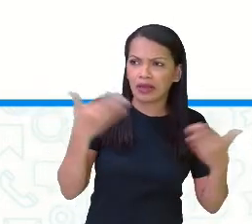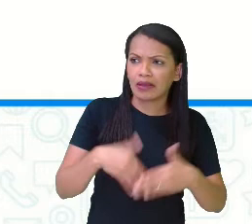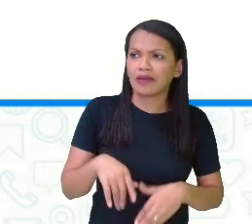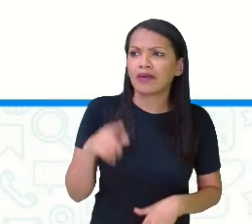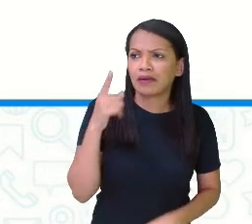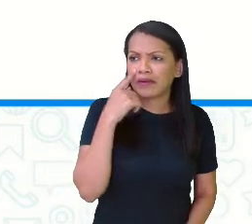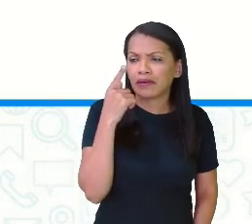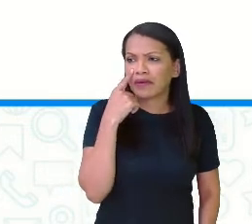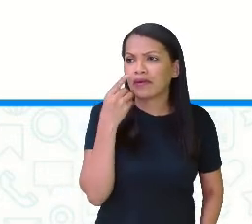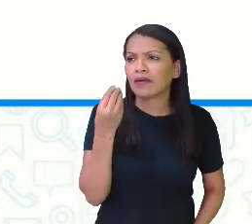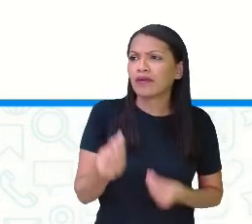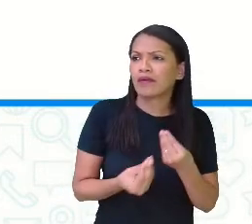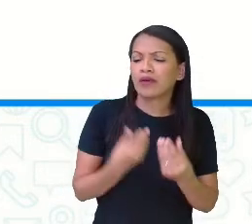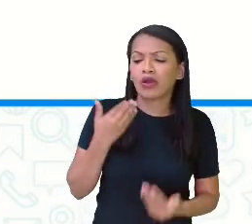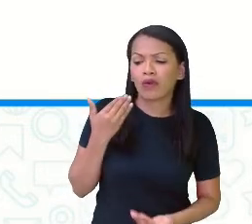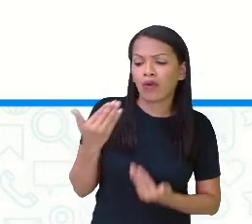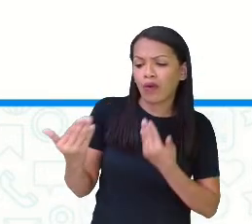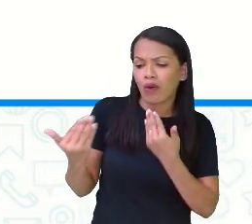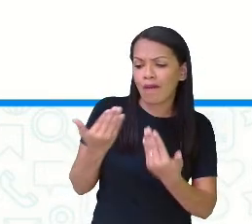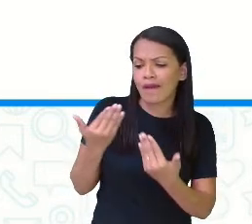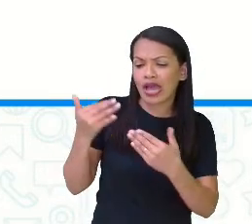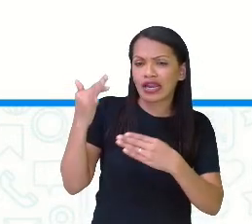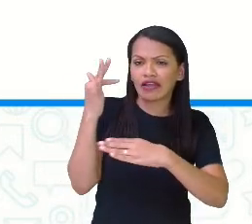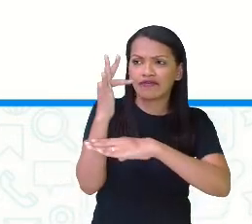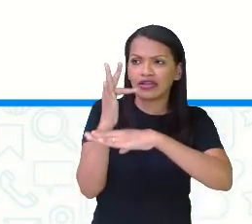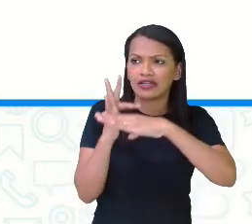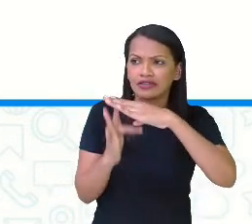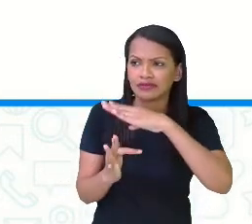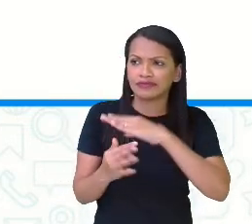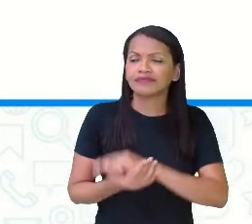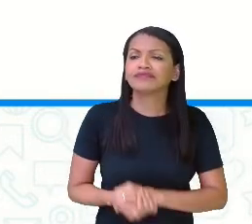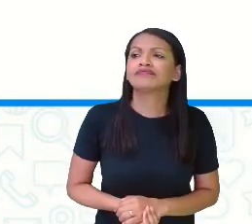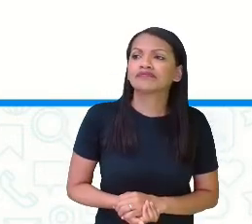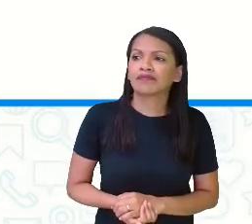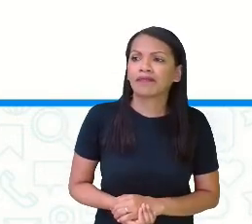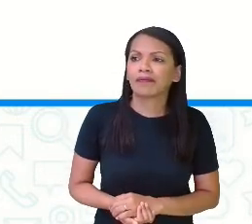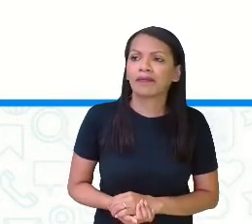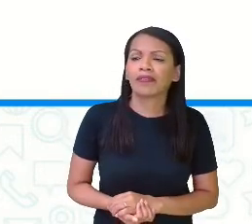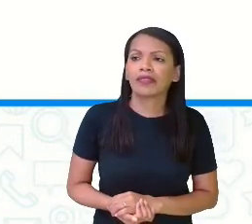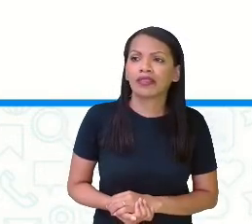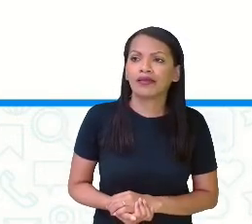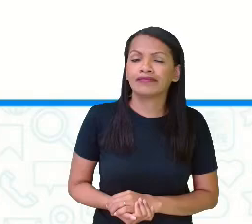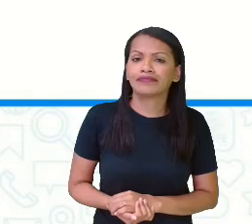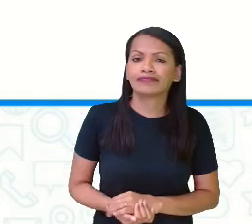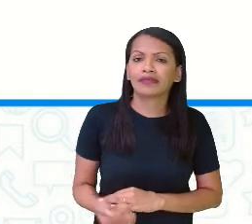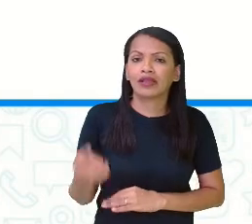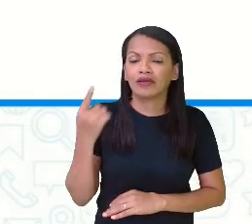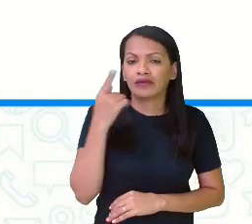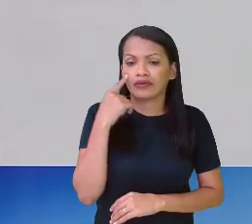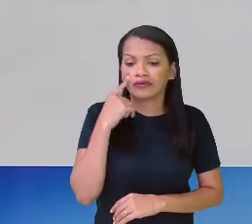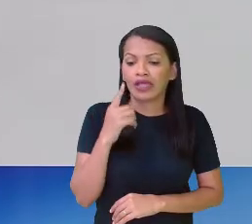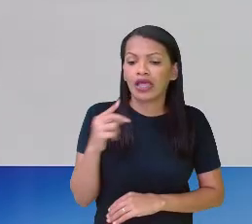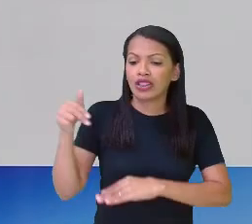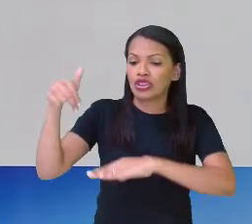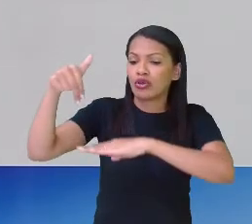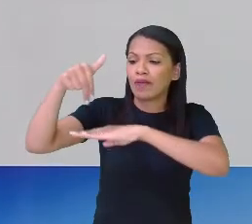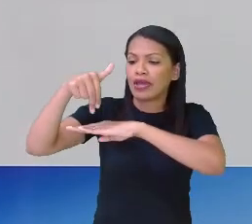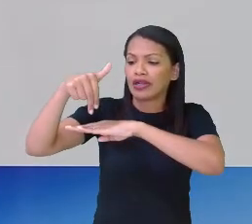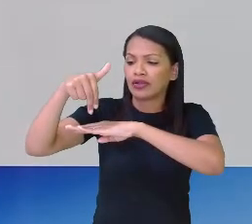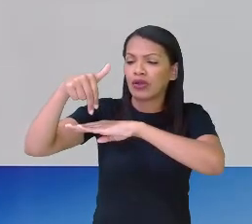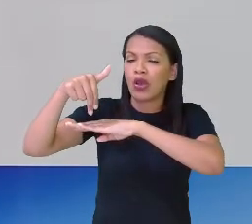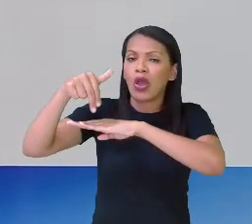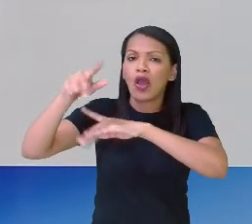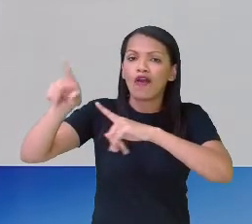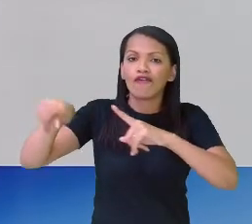seguinte. Compara as frações. Multiplica o numerador de uma pelo denominador da outra. Se